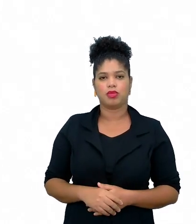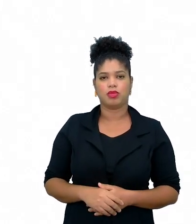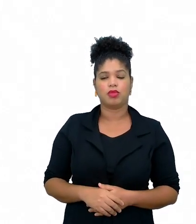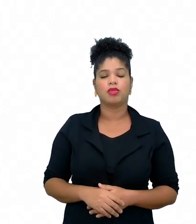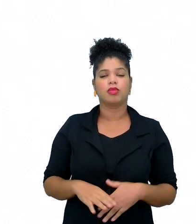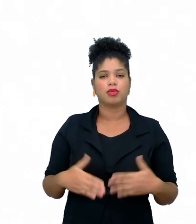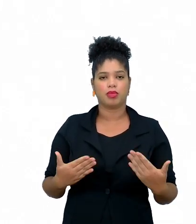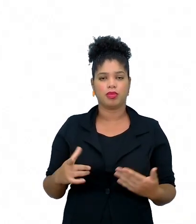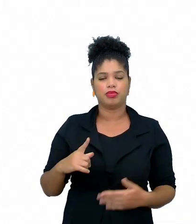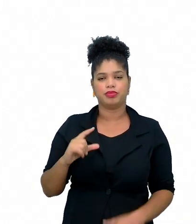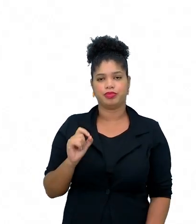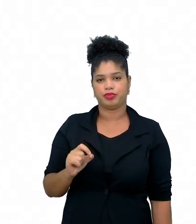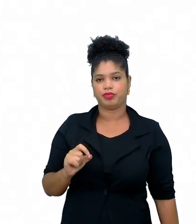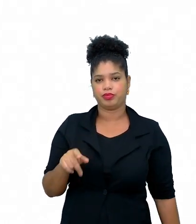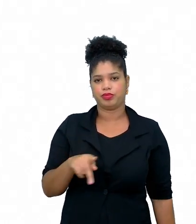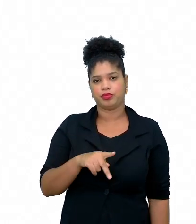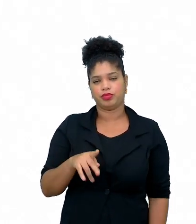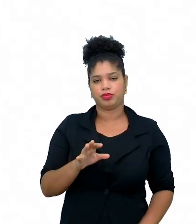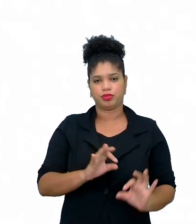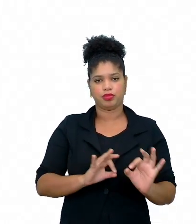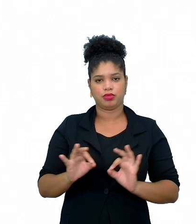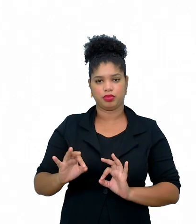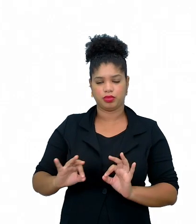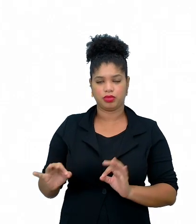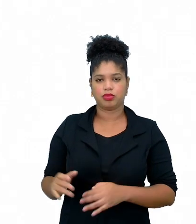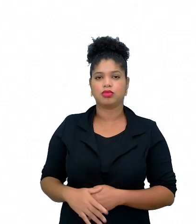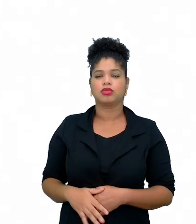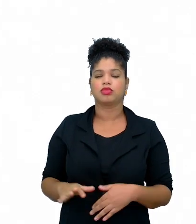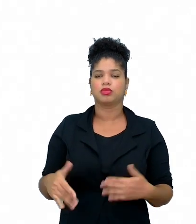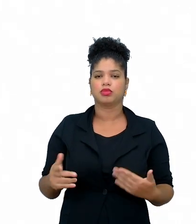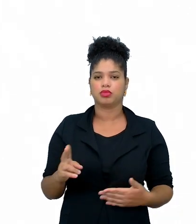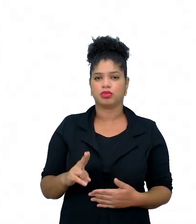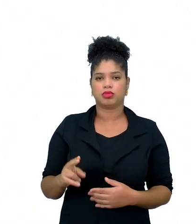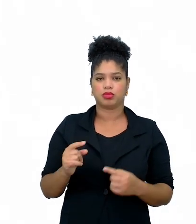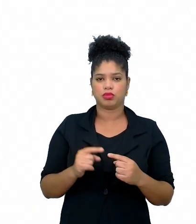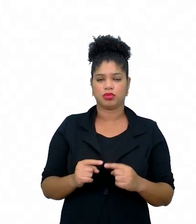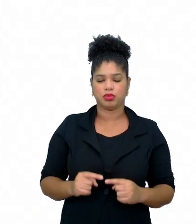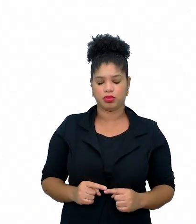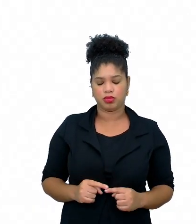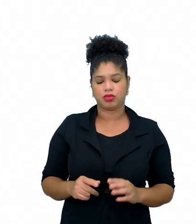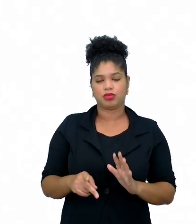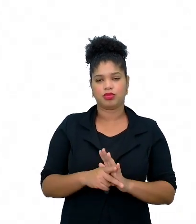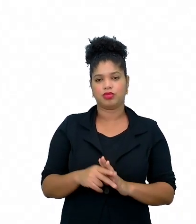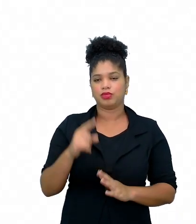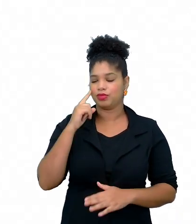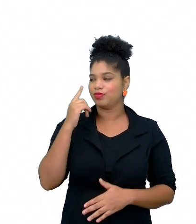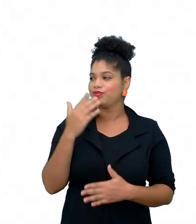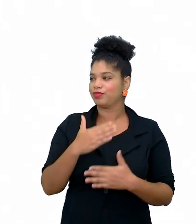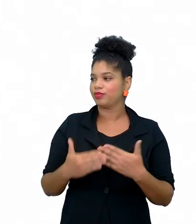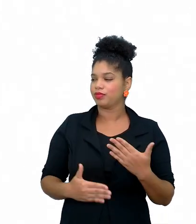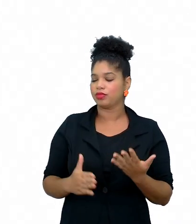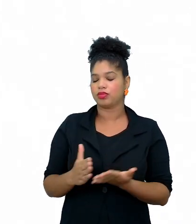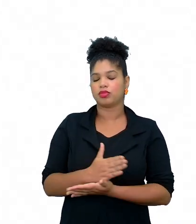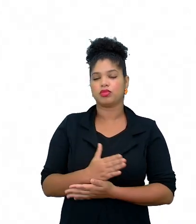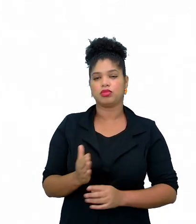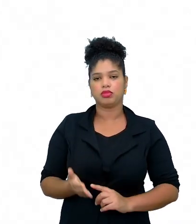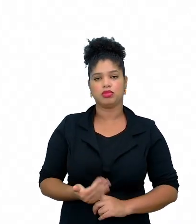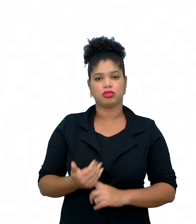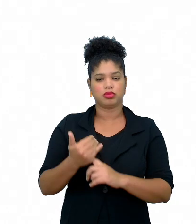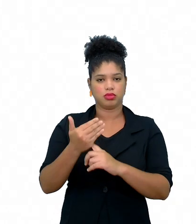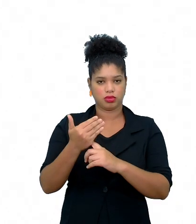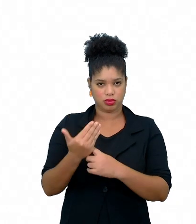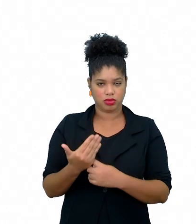Então, nós temos aqui, então, o professor planeja, quais são os recursos que ele vai utilizar, né, aqui no slide, recursos tecnológicos